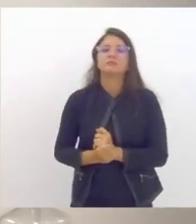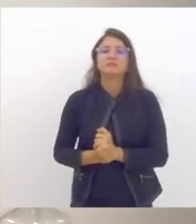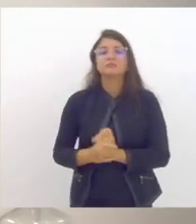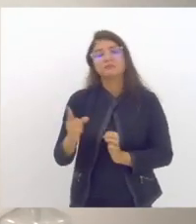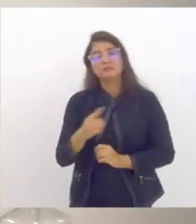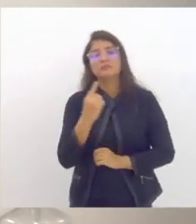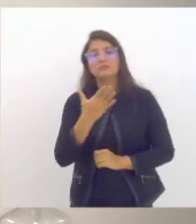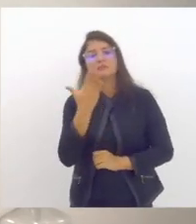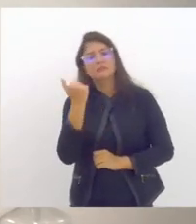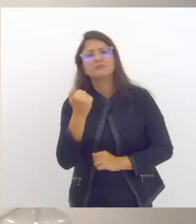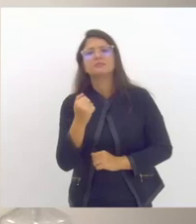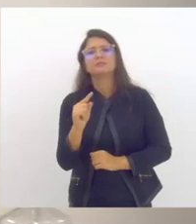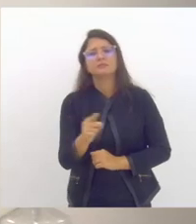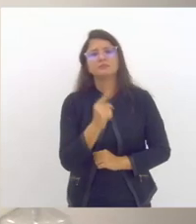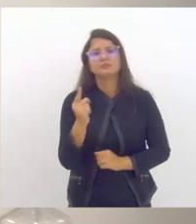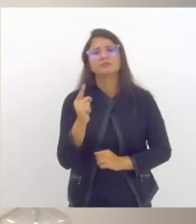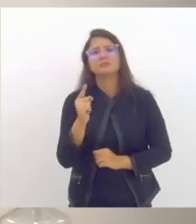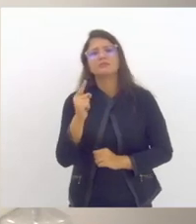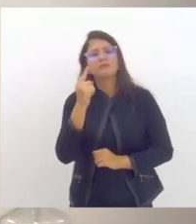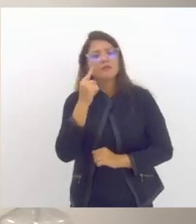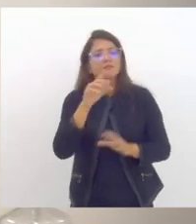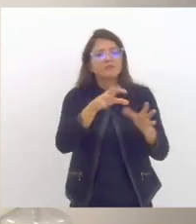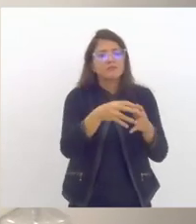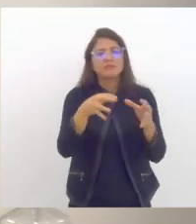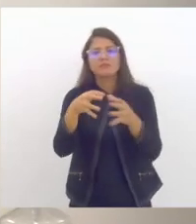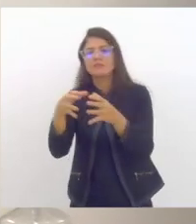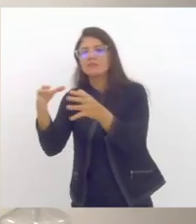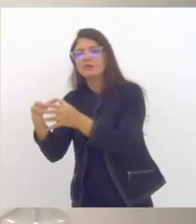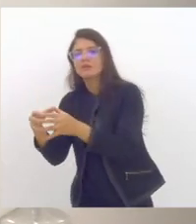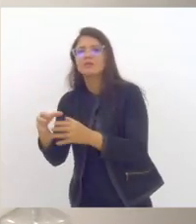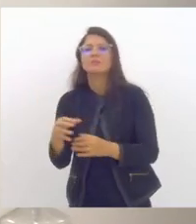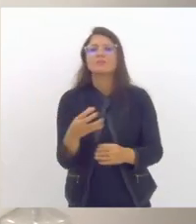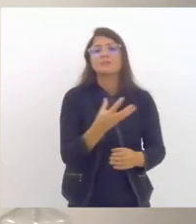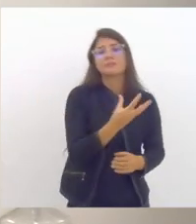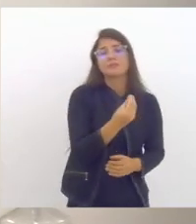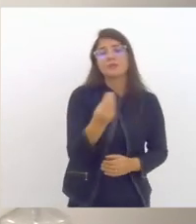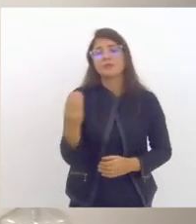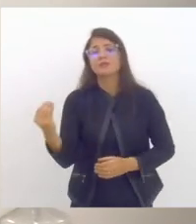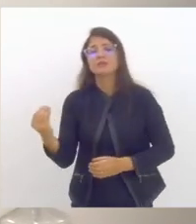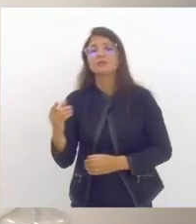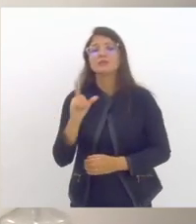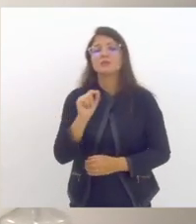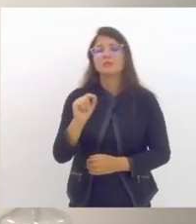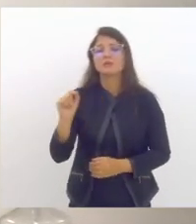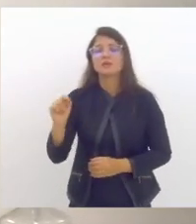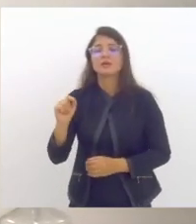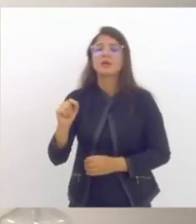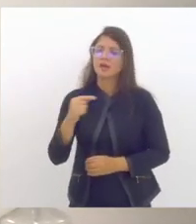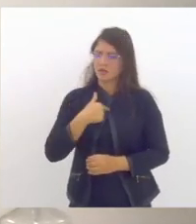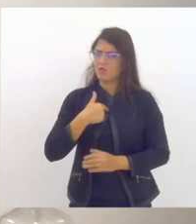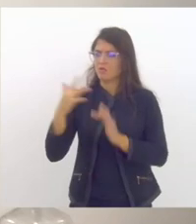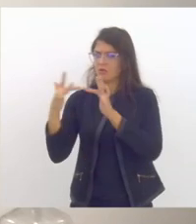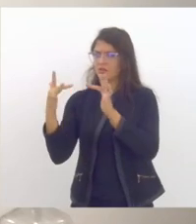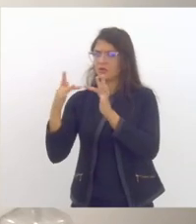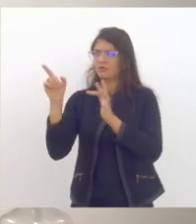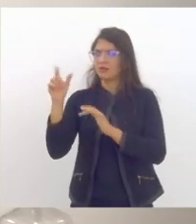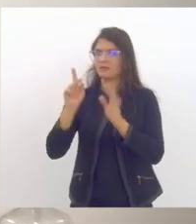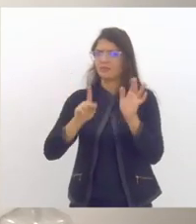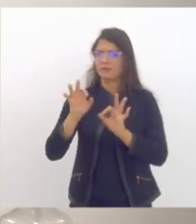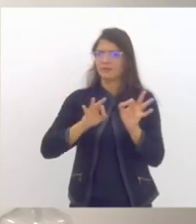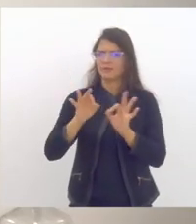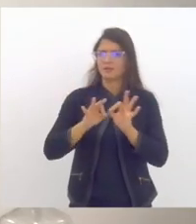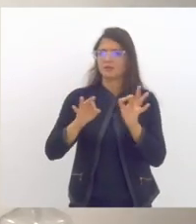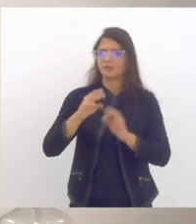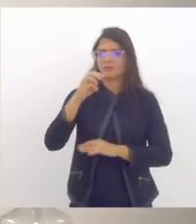perspectiva e muitas delas e aí eu destaco que eu estou em contato permanente com o projeto Mães tanto com as profissionais quanto com a